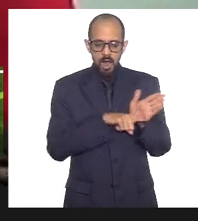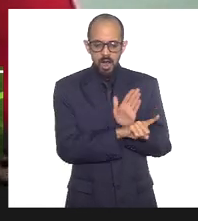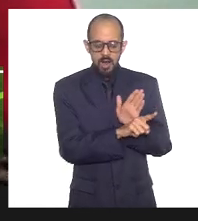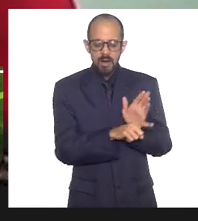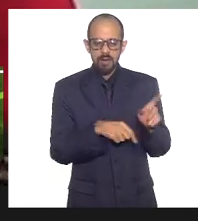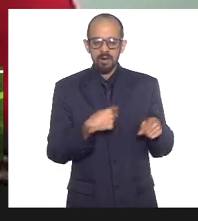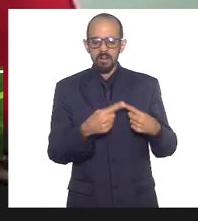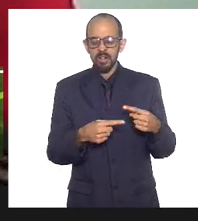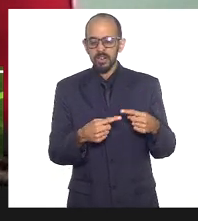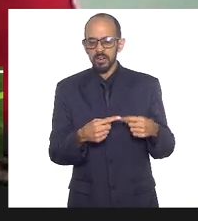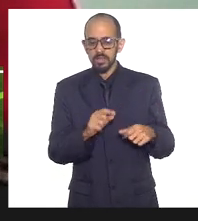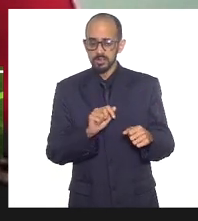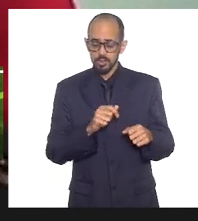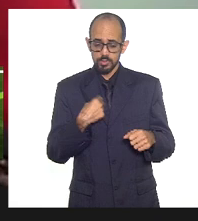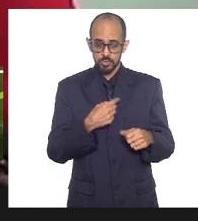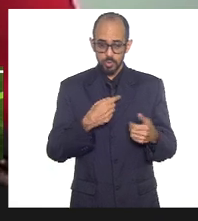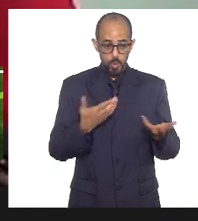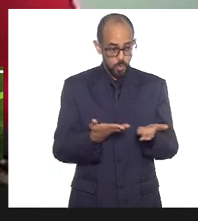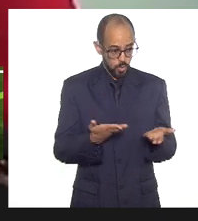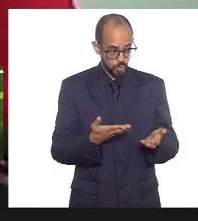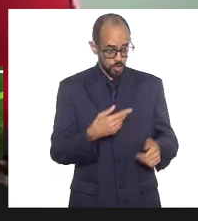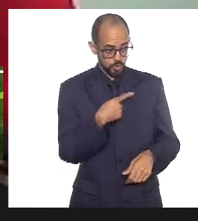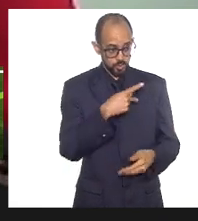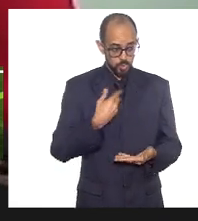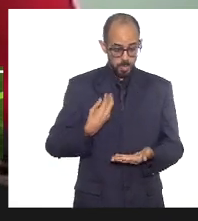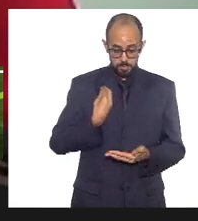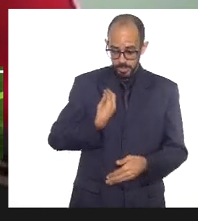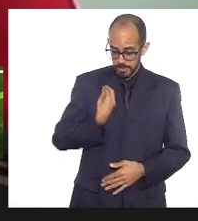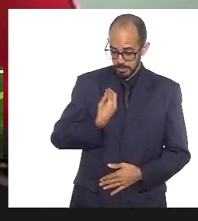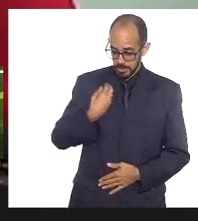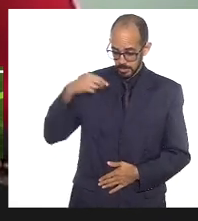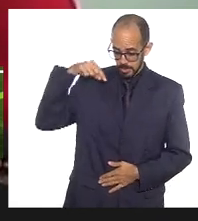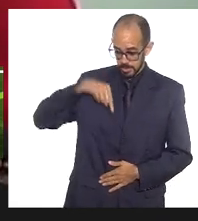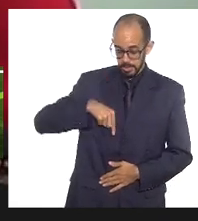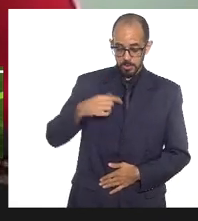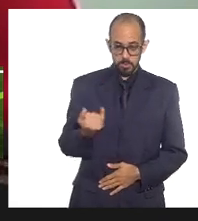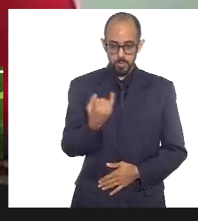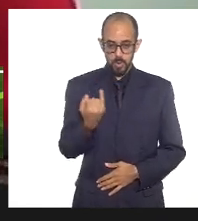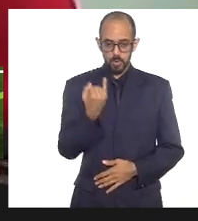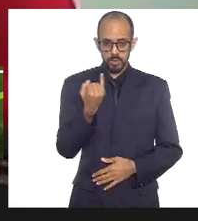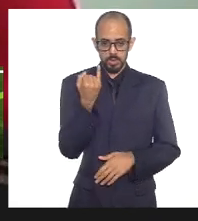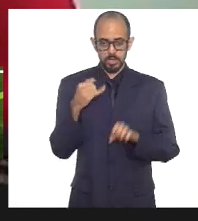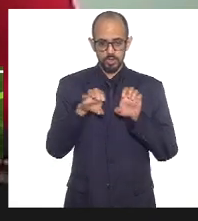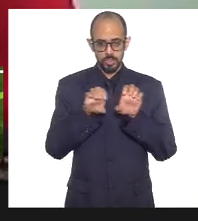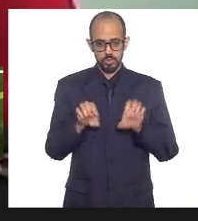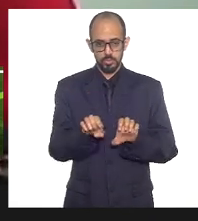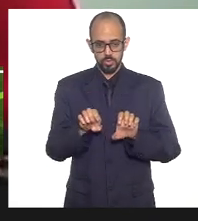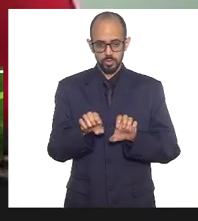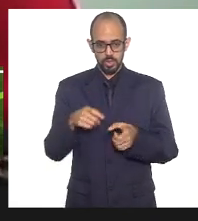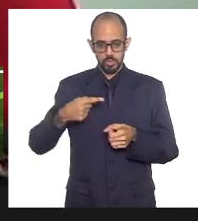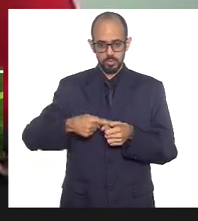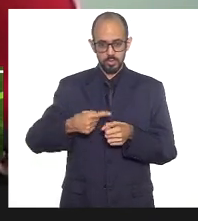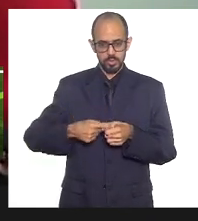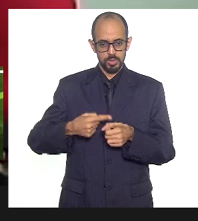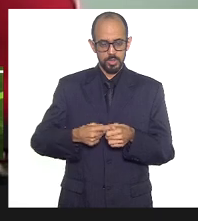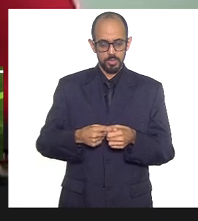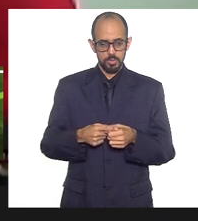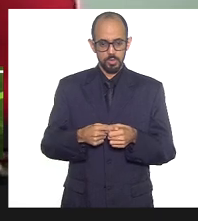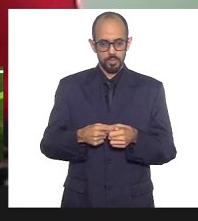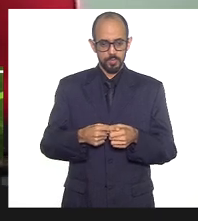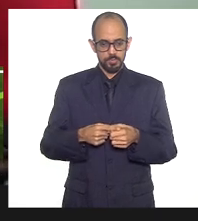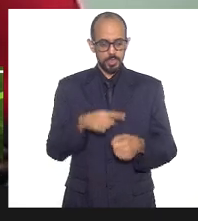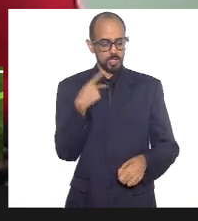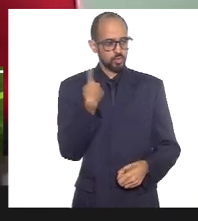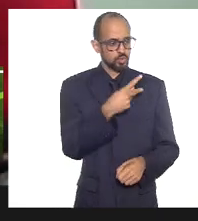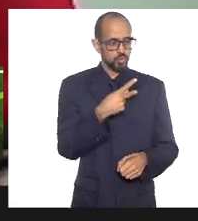que hoje a sua presença é tão importante numa estrutura do município que é a sua